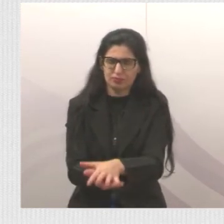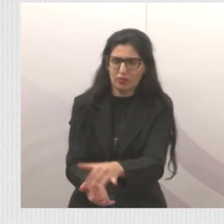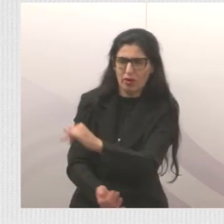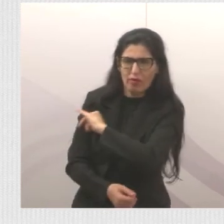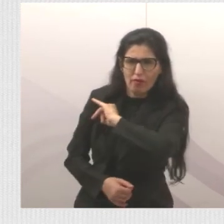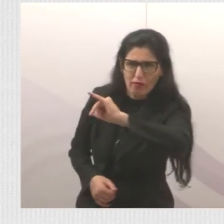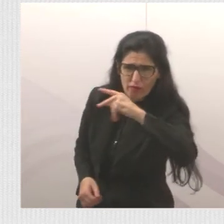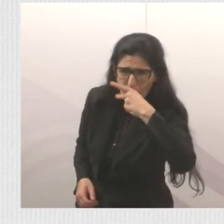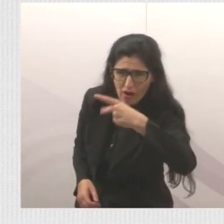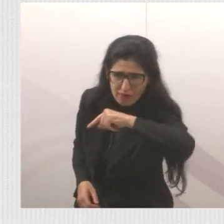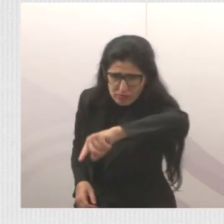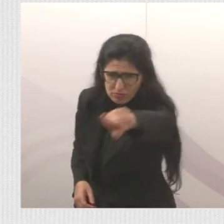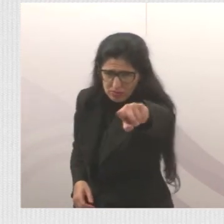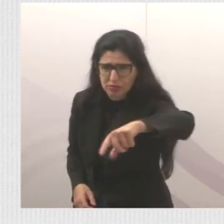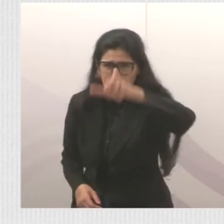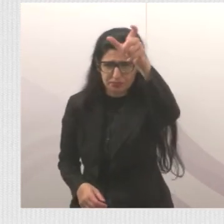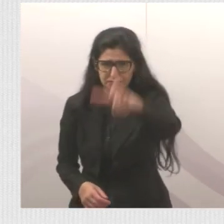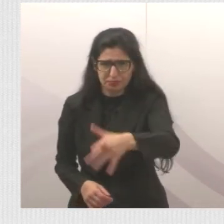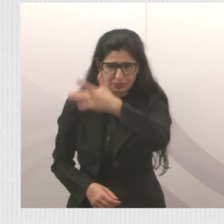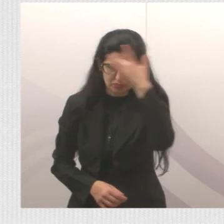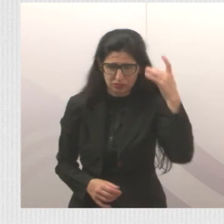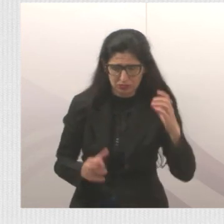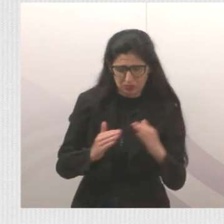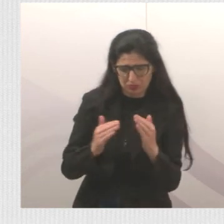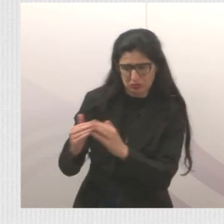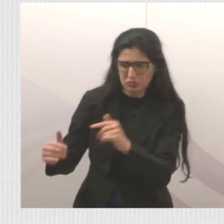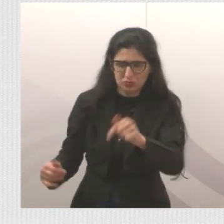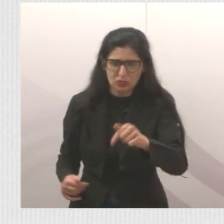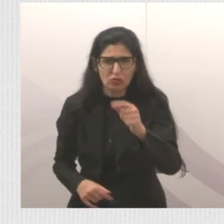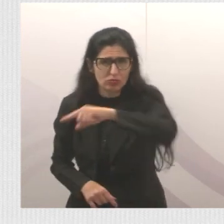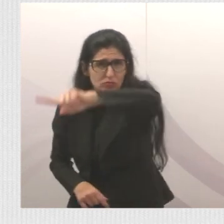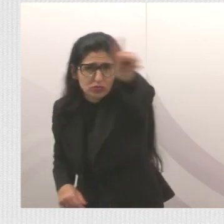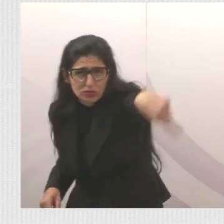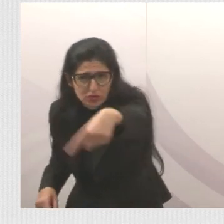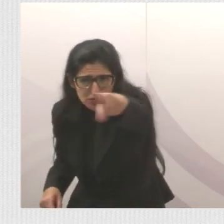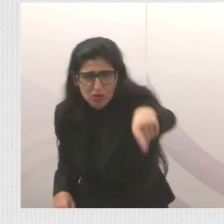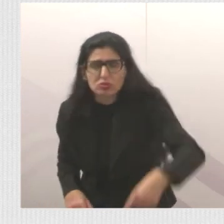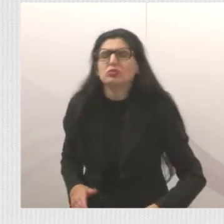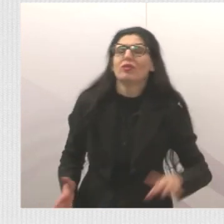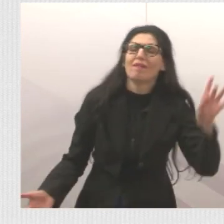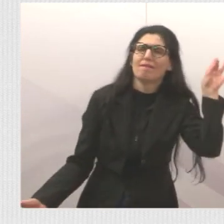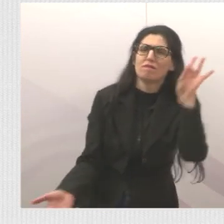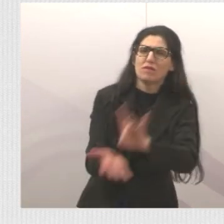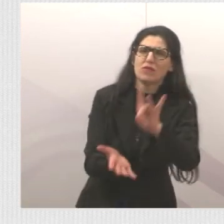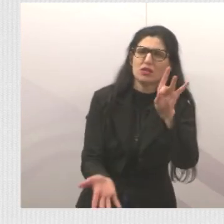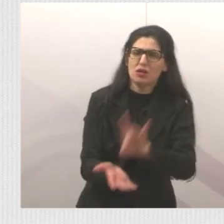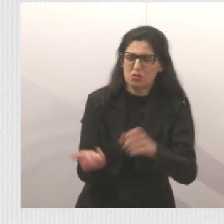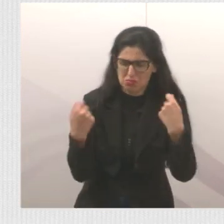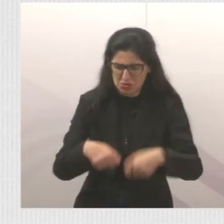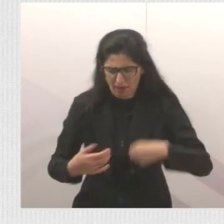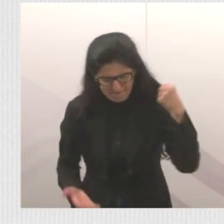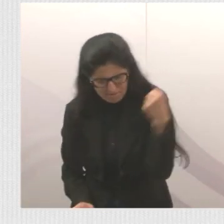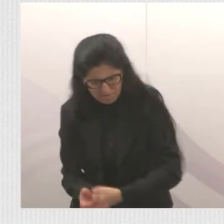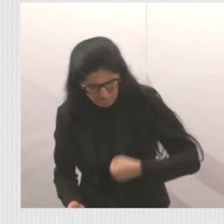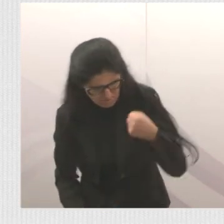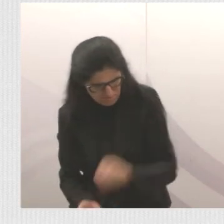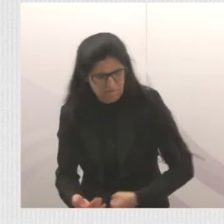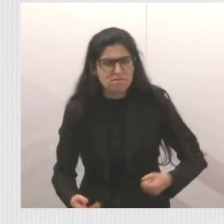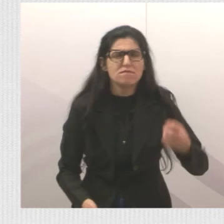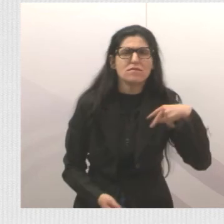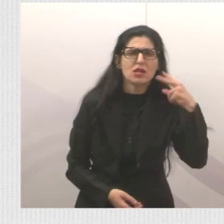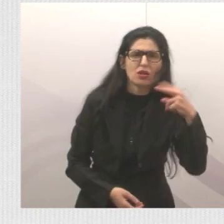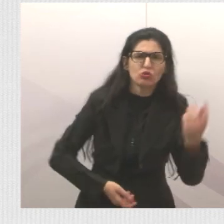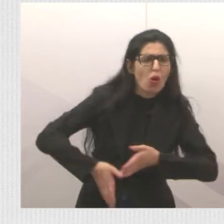vocês, moradores, que vocês têm toda a razão de cobrar o vereador para ir para os bairros.